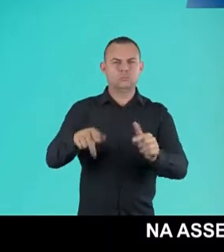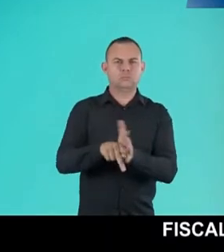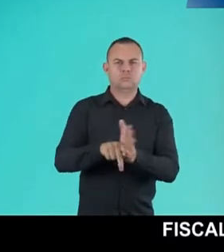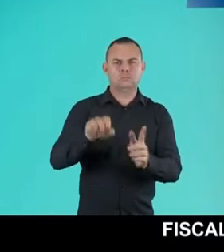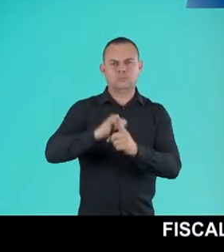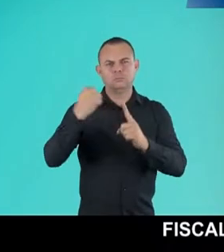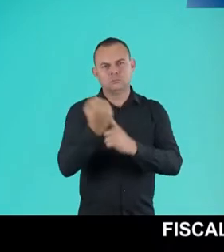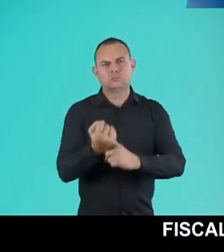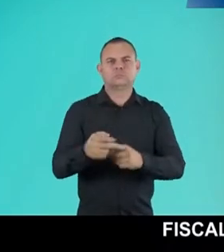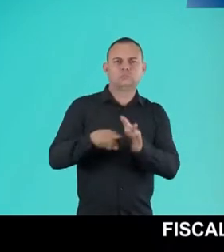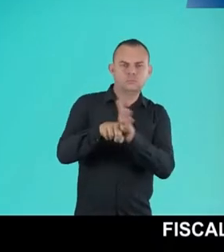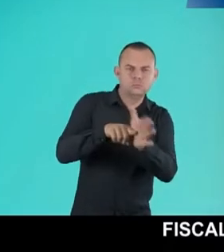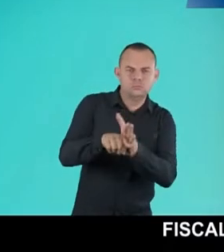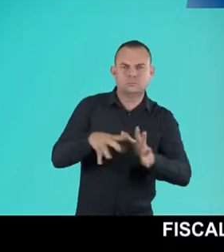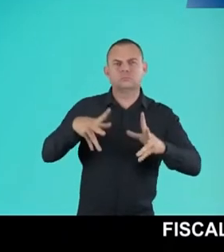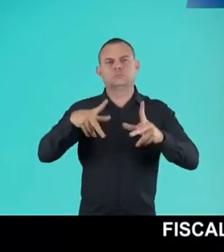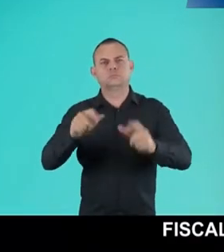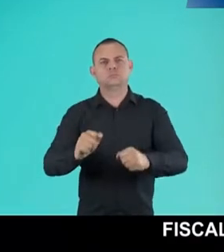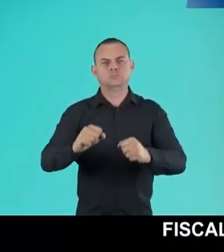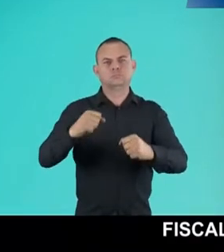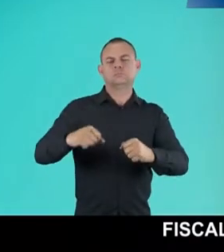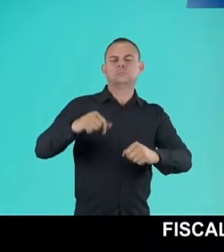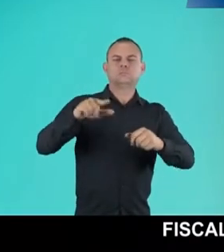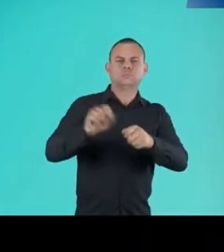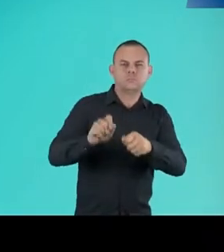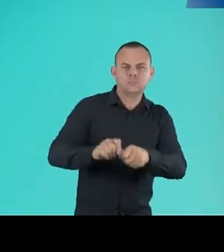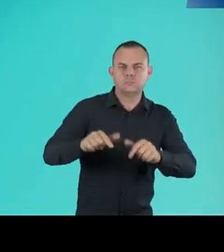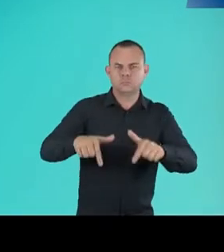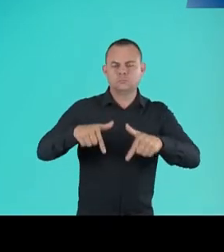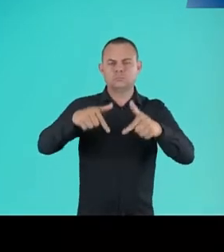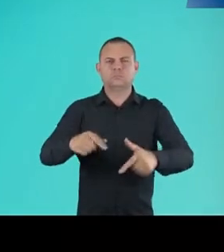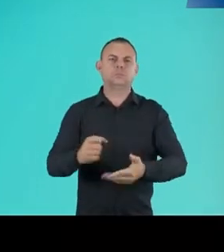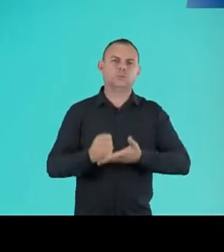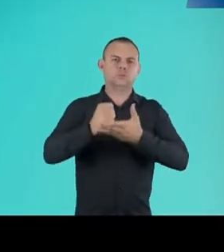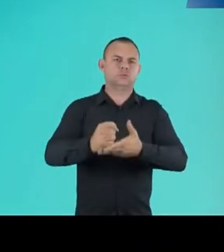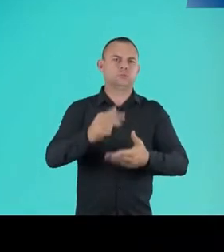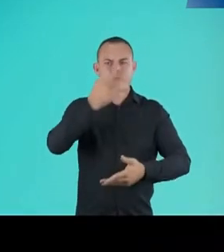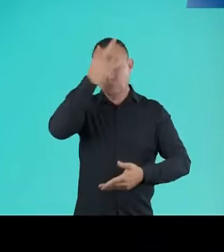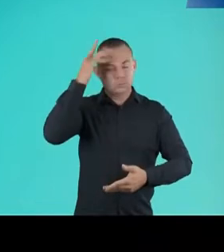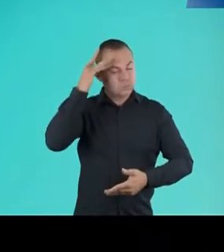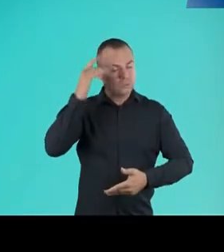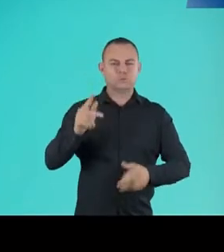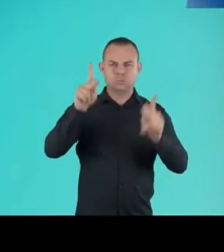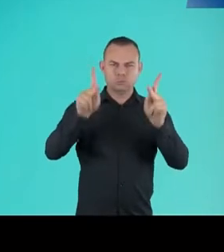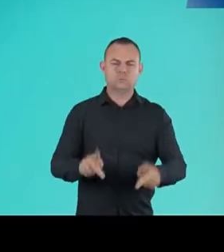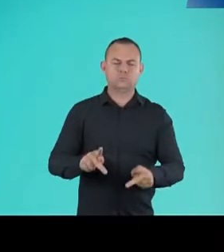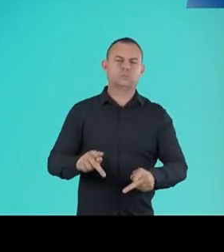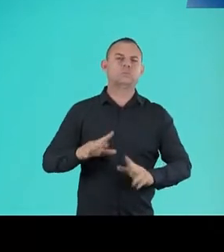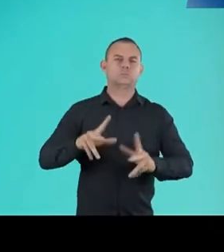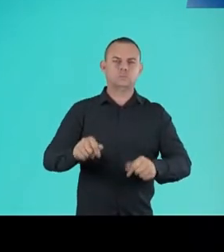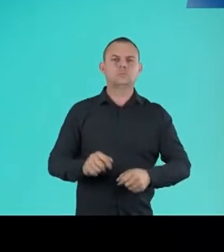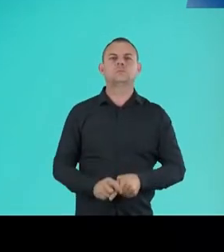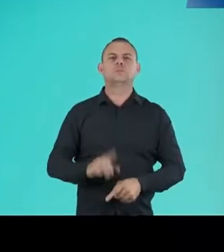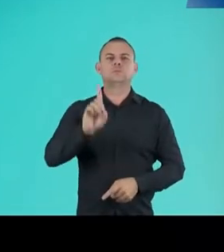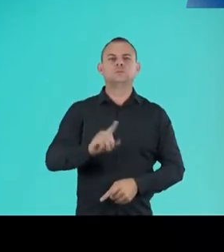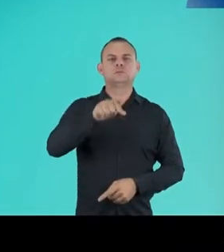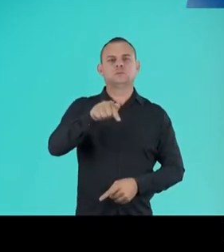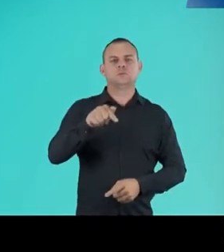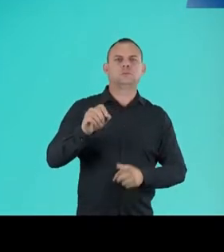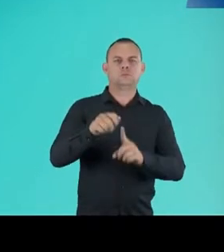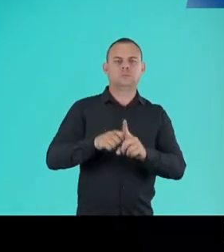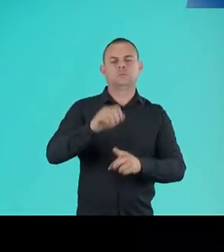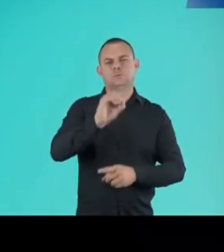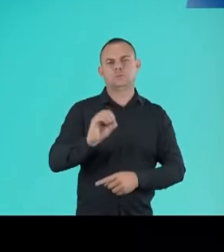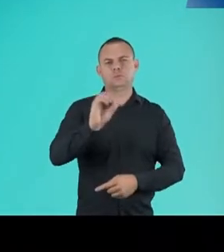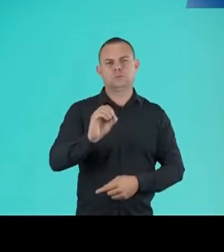sociais. Fiscalizar as ações do Poder Executivo para atender as necessidades e anseios da população. No dia